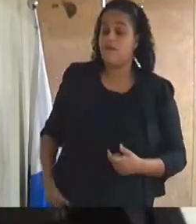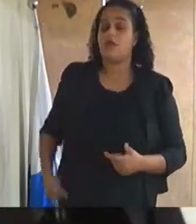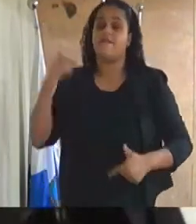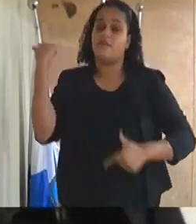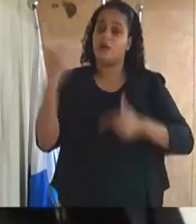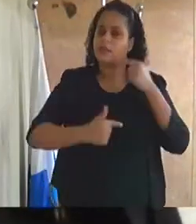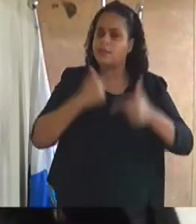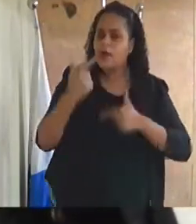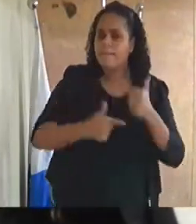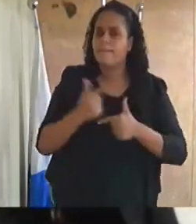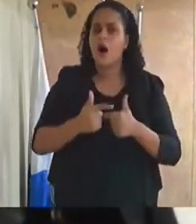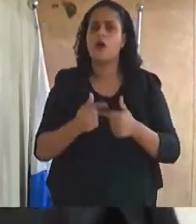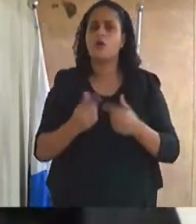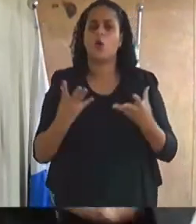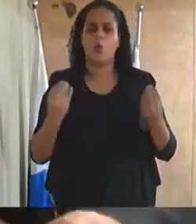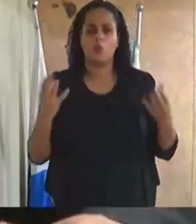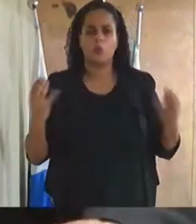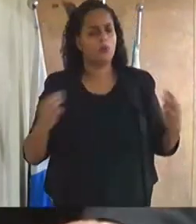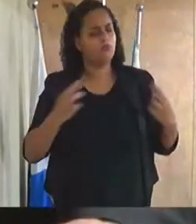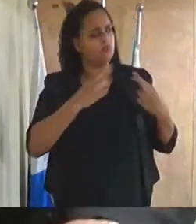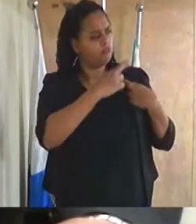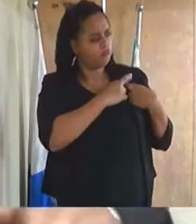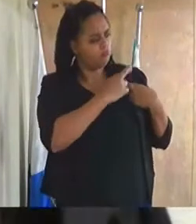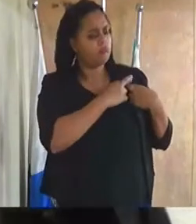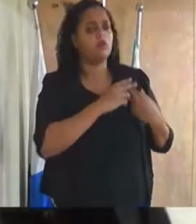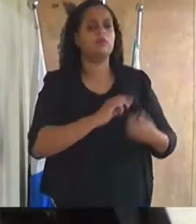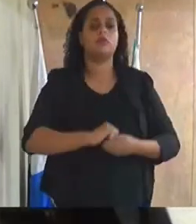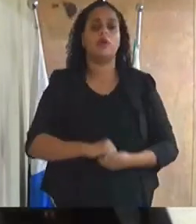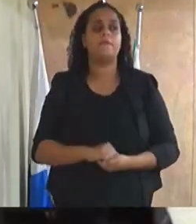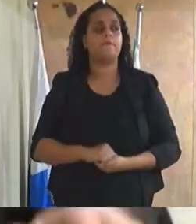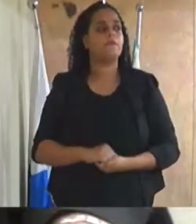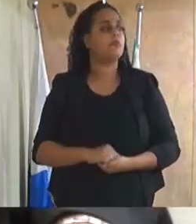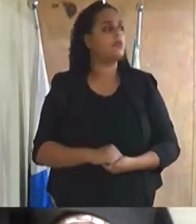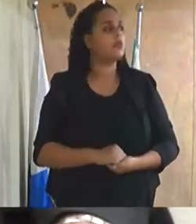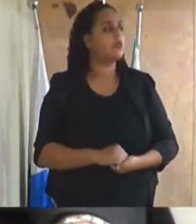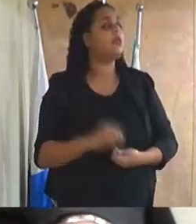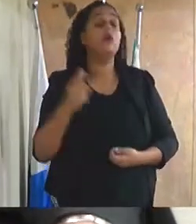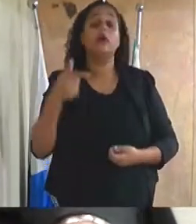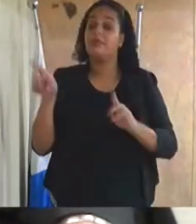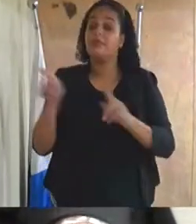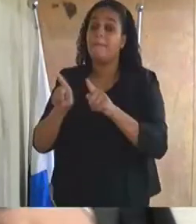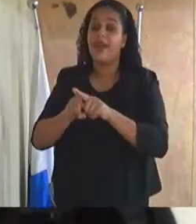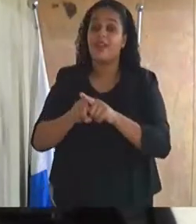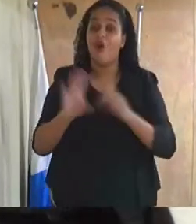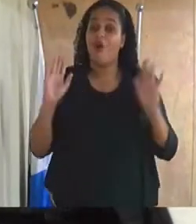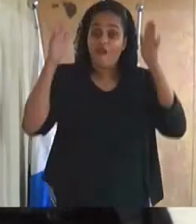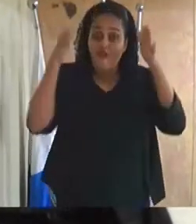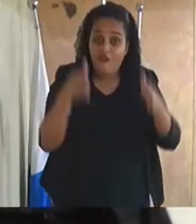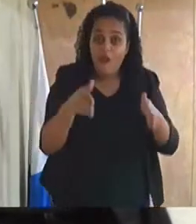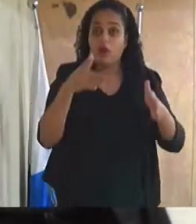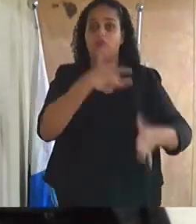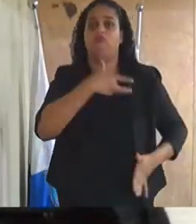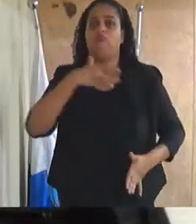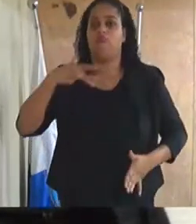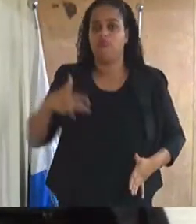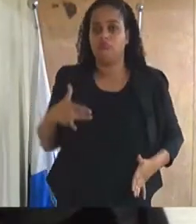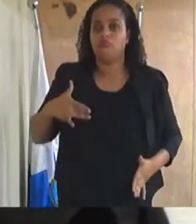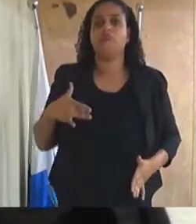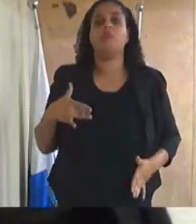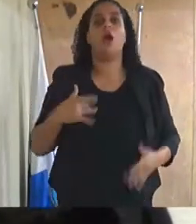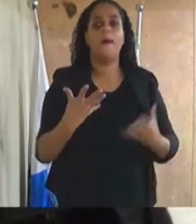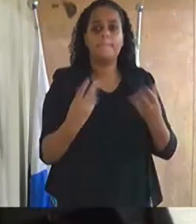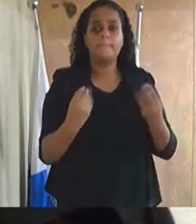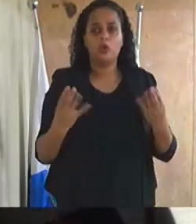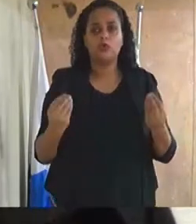responsabilidade não é principalmente na saúde quando é com muita